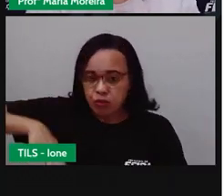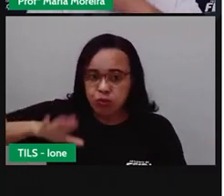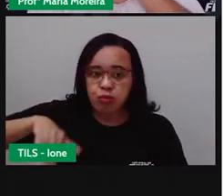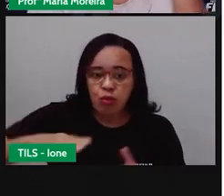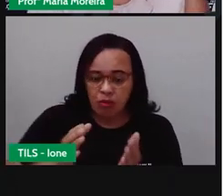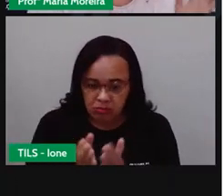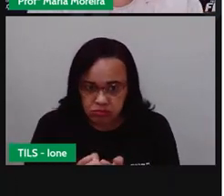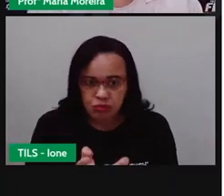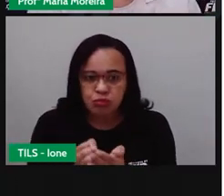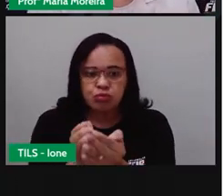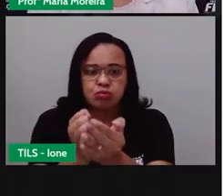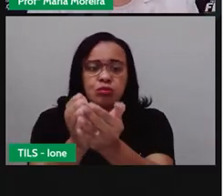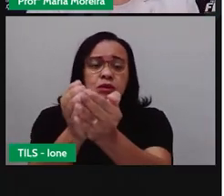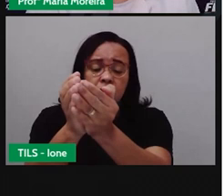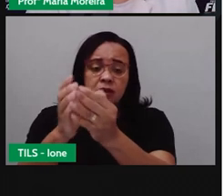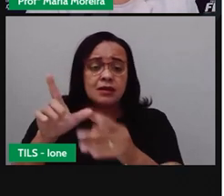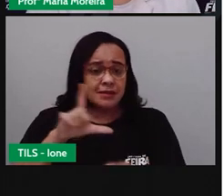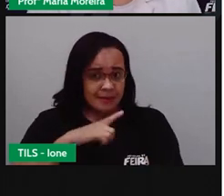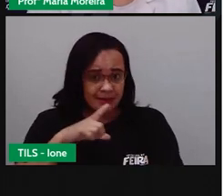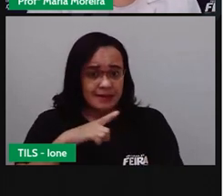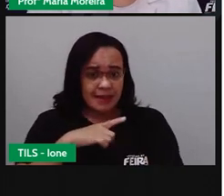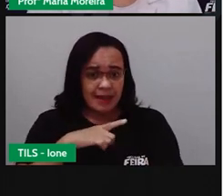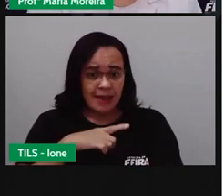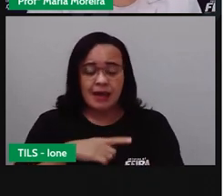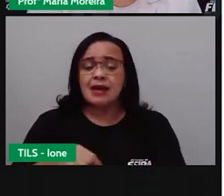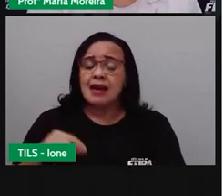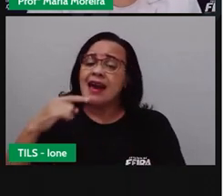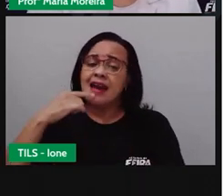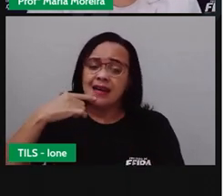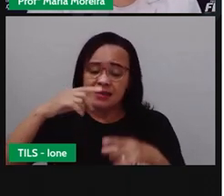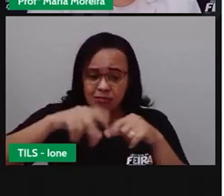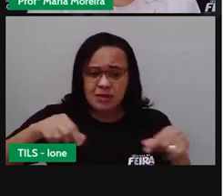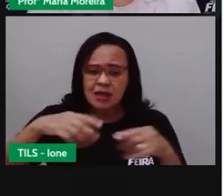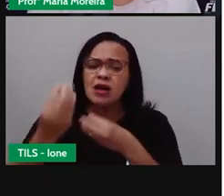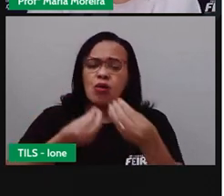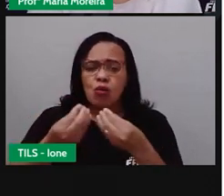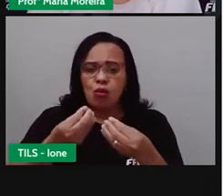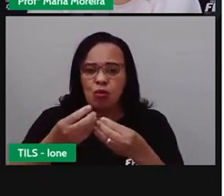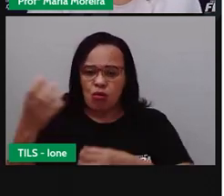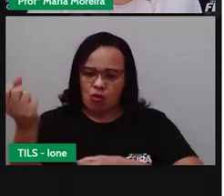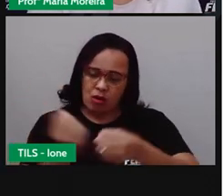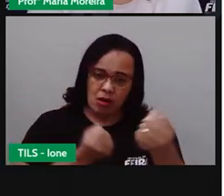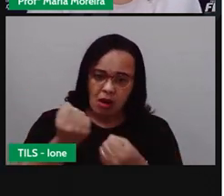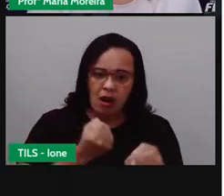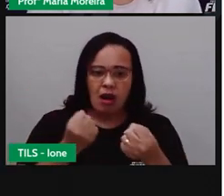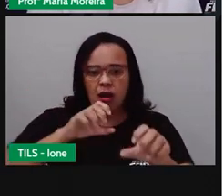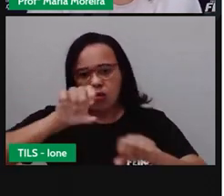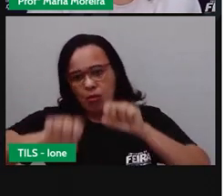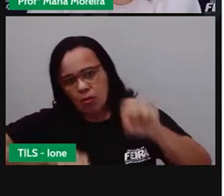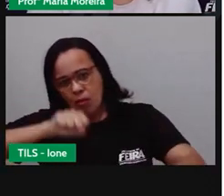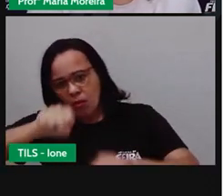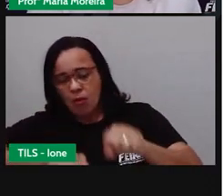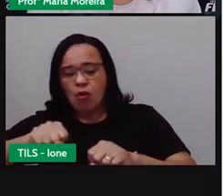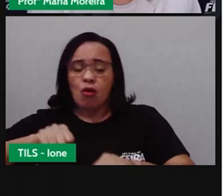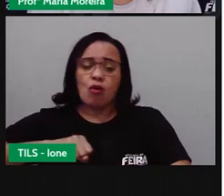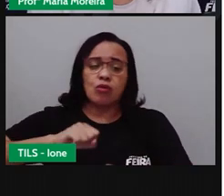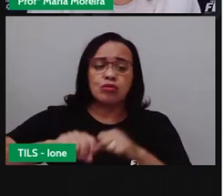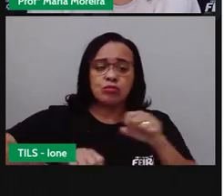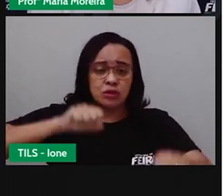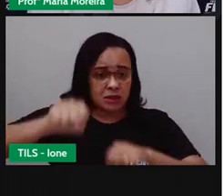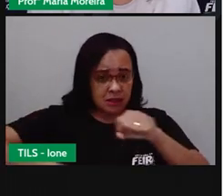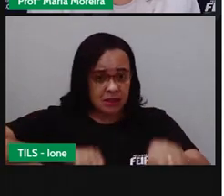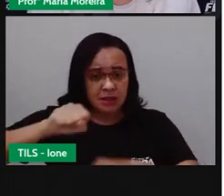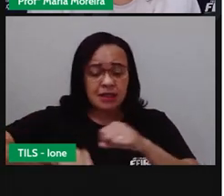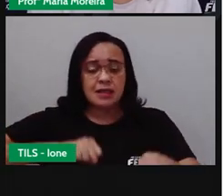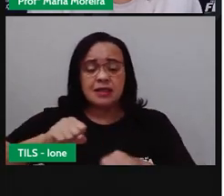aqui, a Proja pincelou aí por alto sobre isso. Então, olha só para essa imagem, A tem aí as três possibilidades, né? Isso,